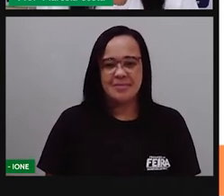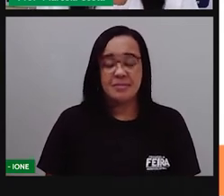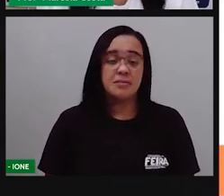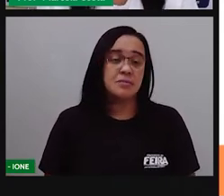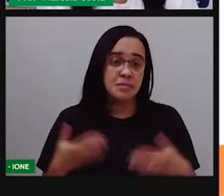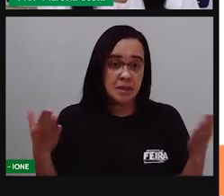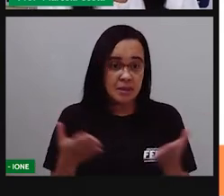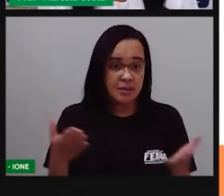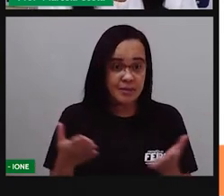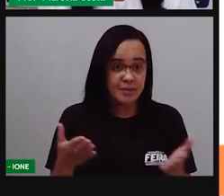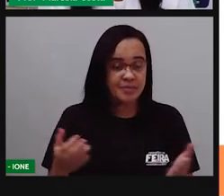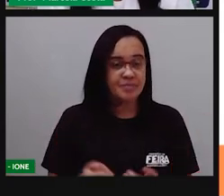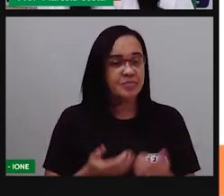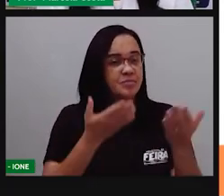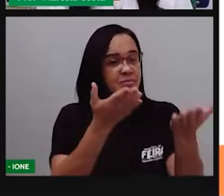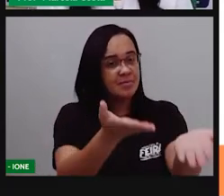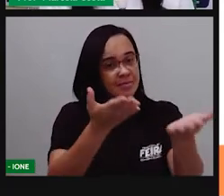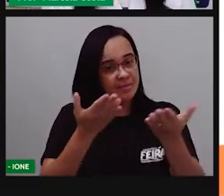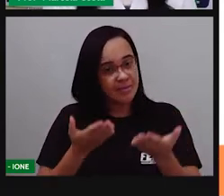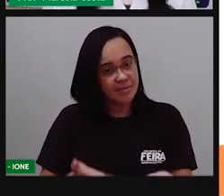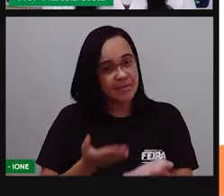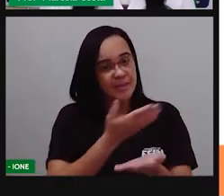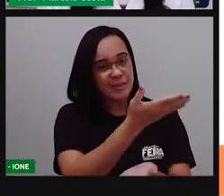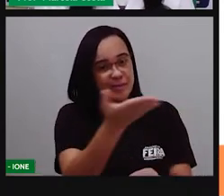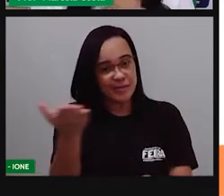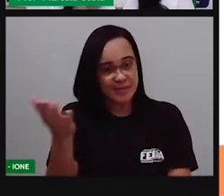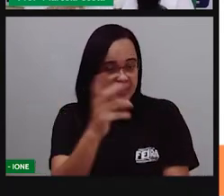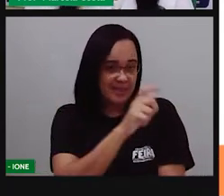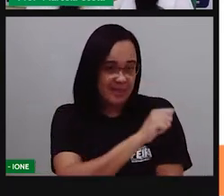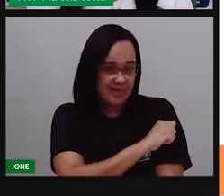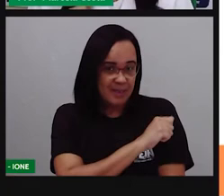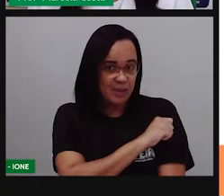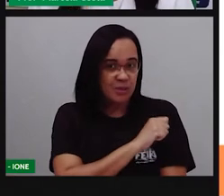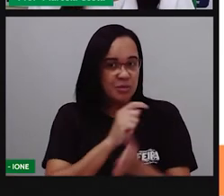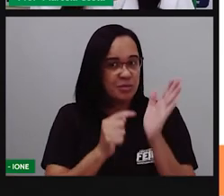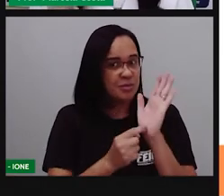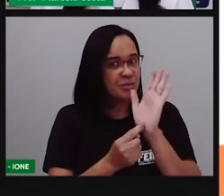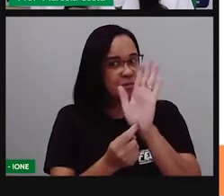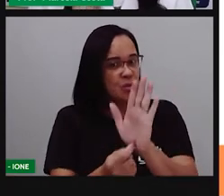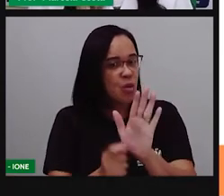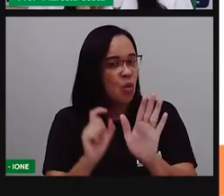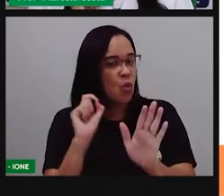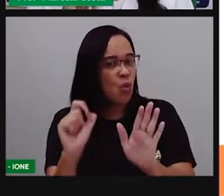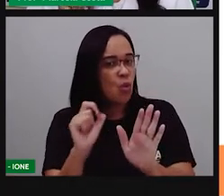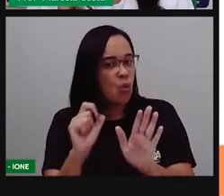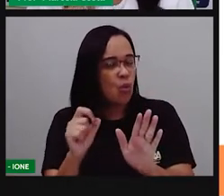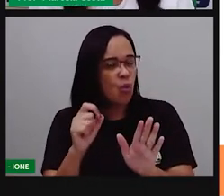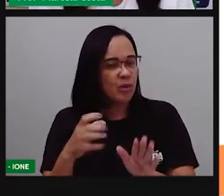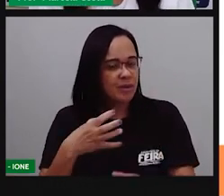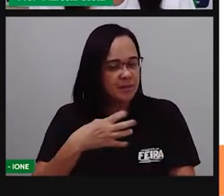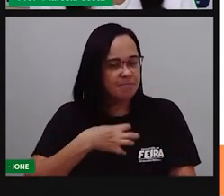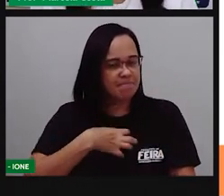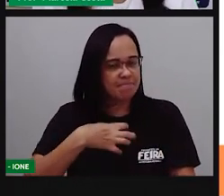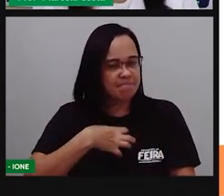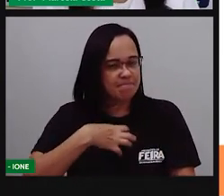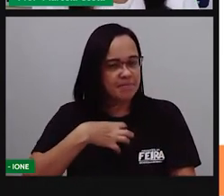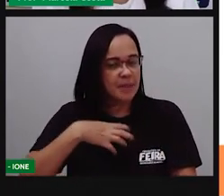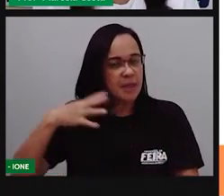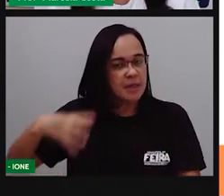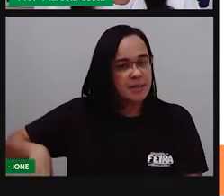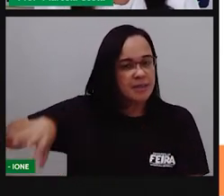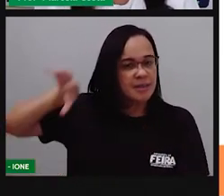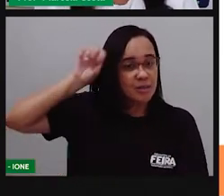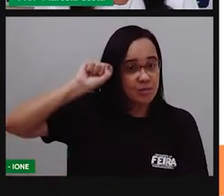Agora, vou te convidar a identificar o som representado pela letra C nas